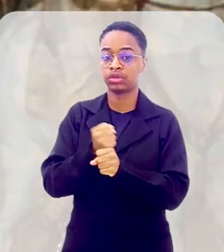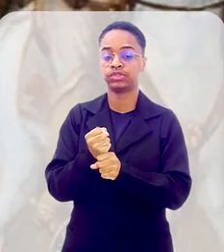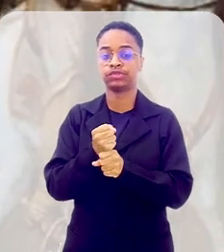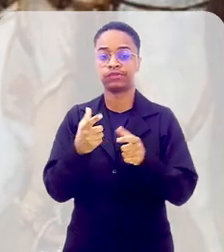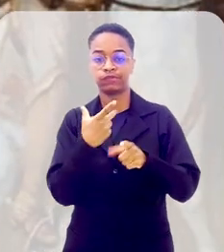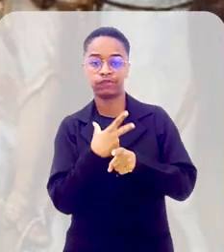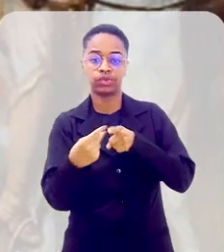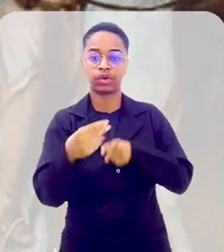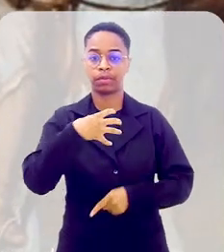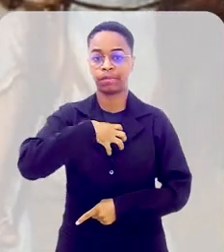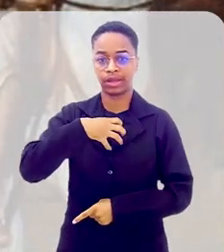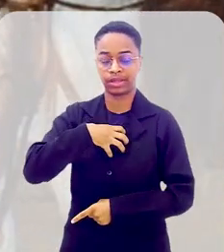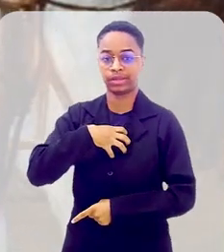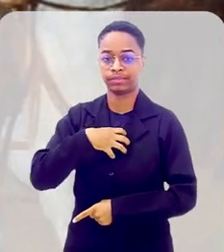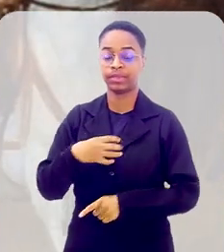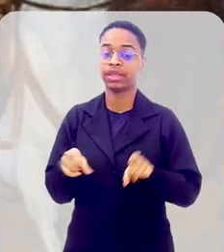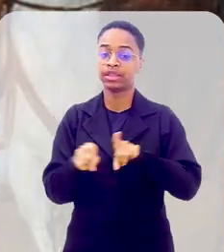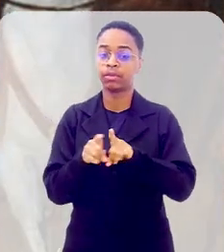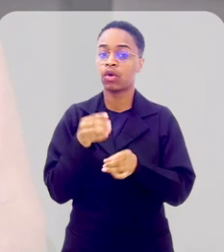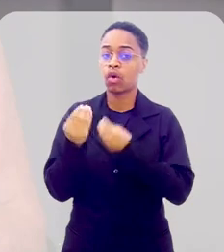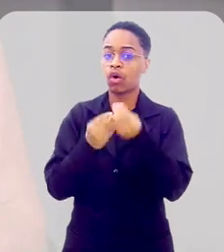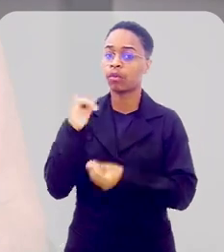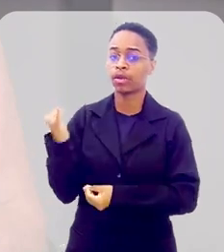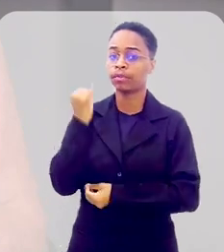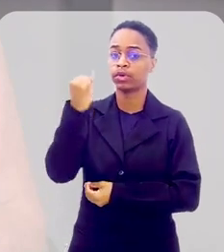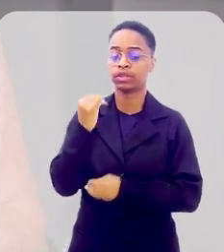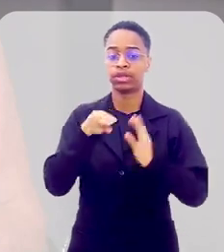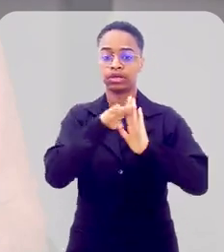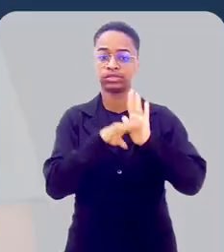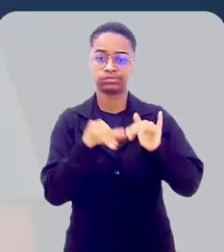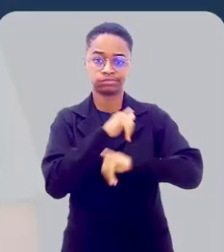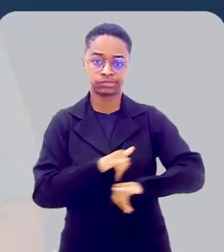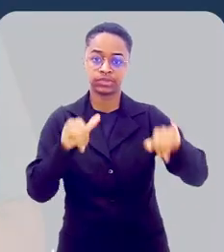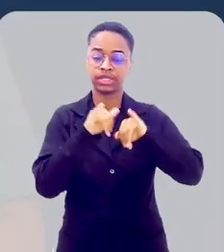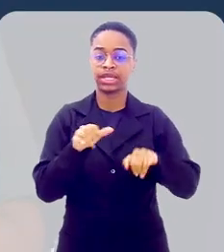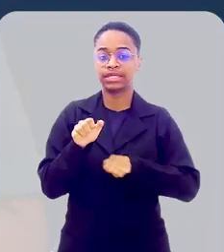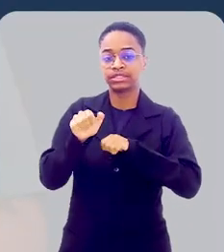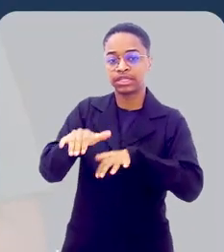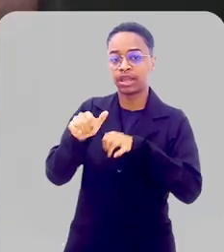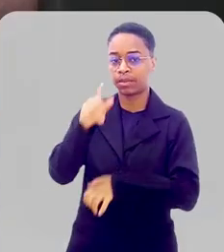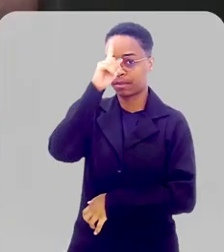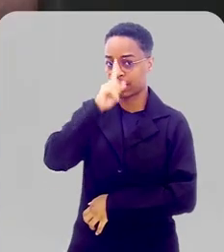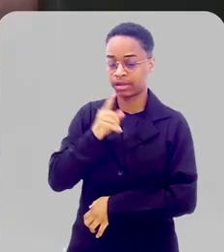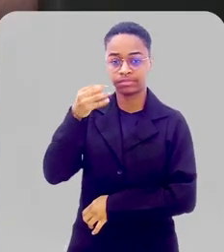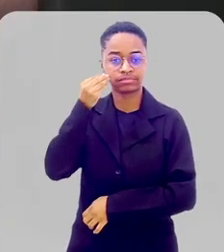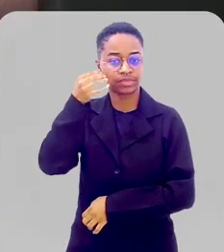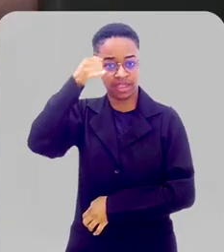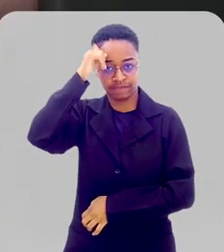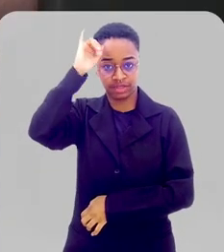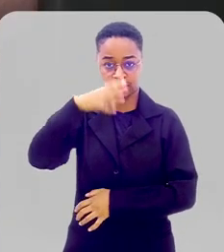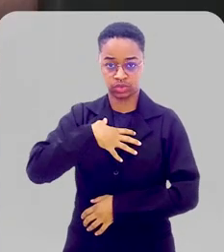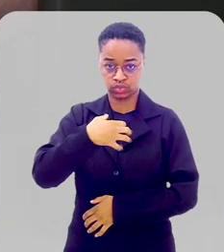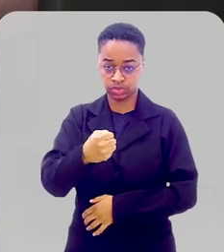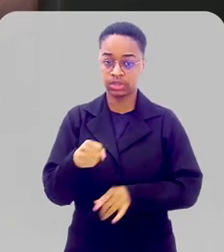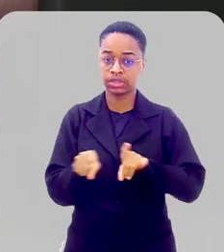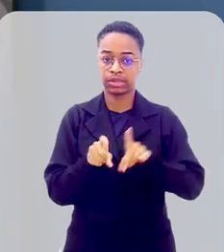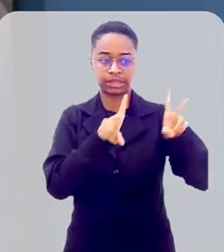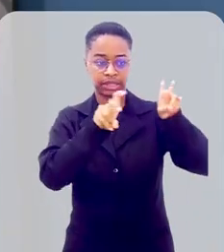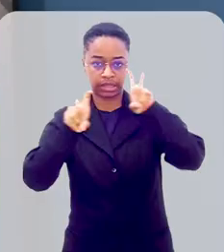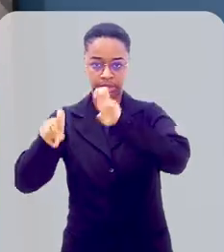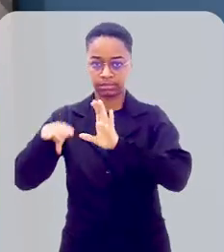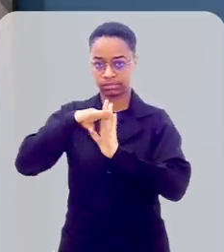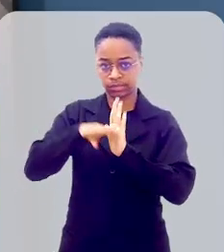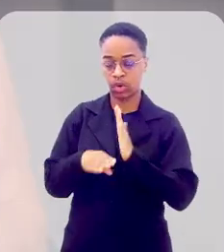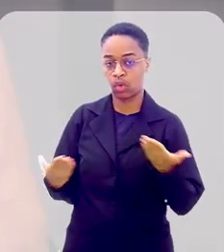Bahia na guerra da independência contra Portugal e a importância da campanha Setembro Amarelo, de prevenção ao suicídio. Todos esses